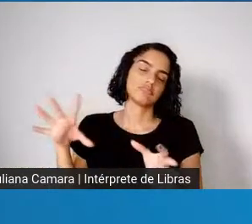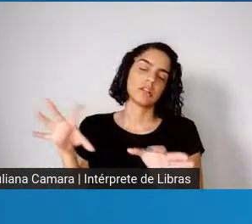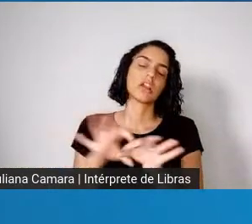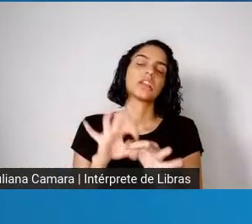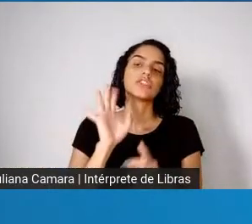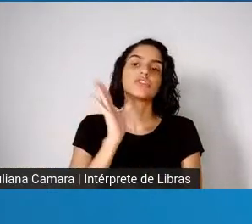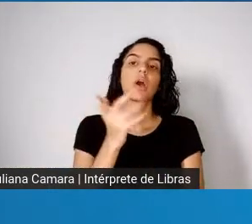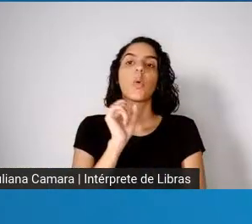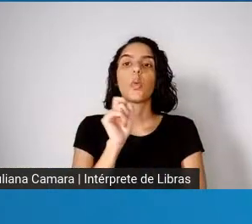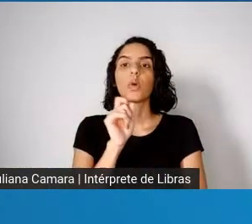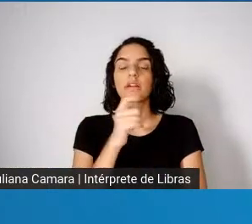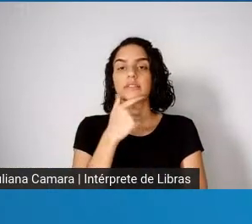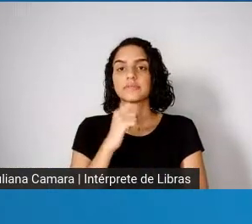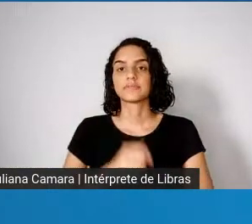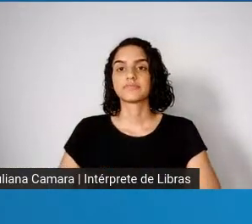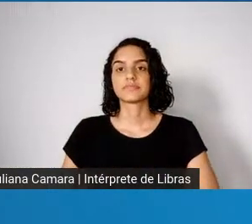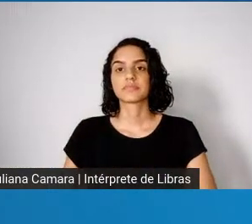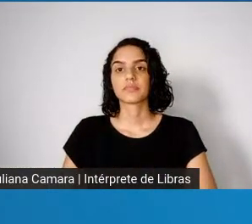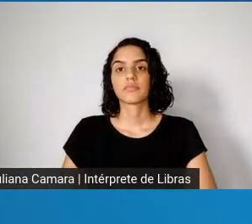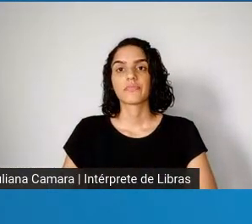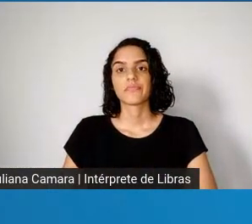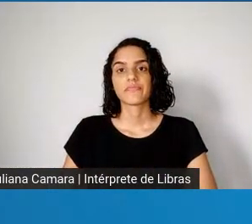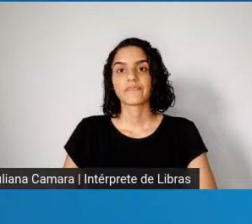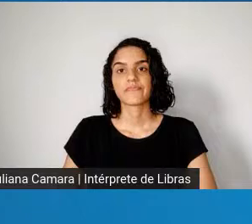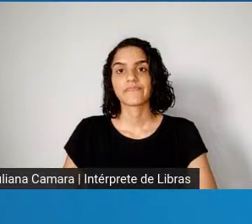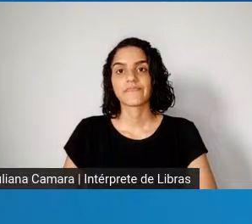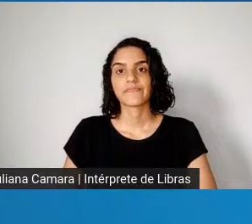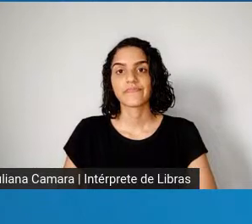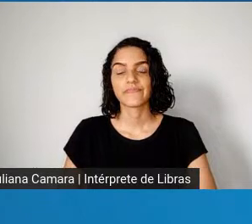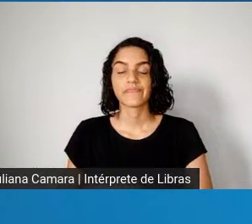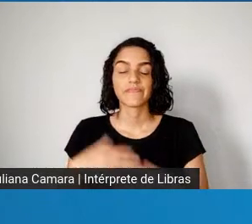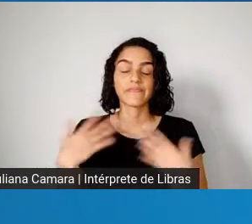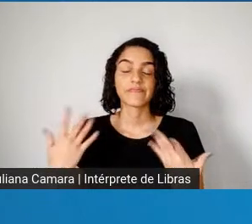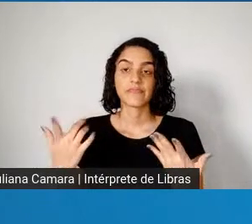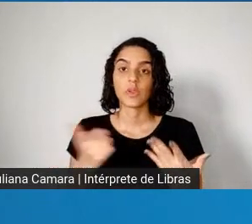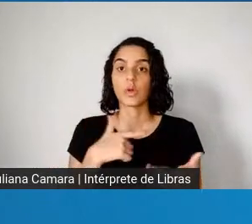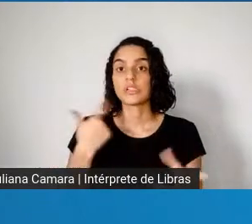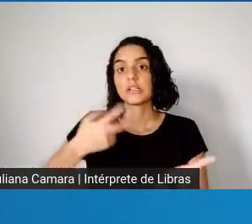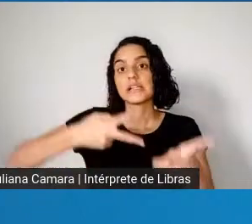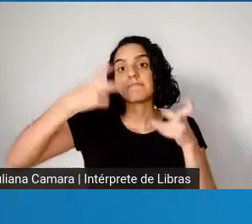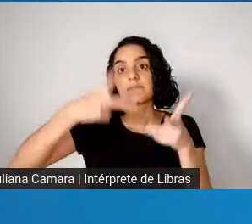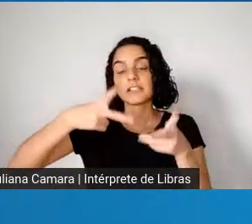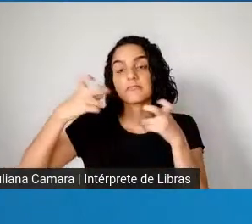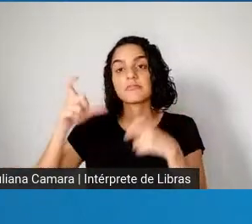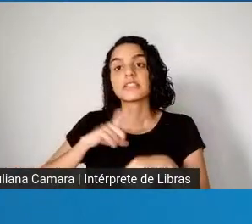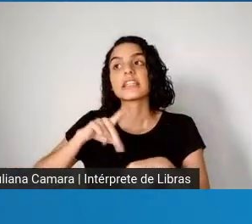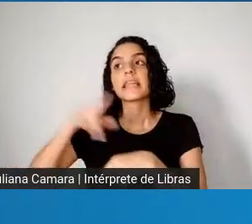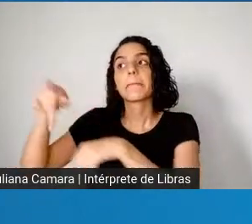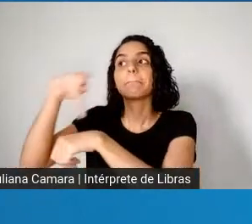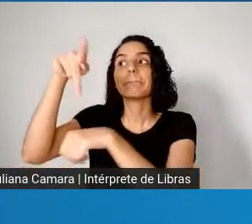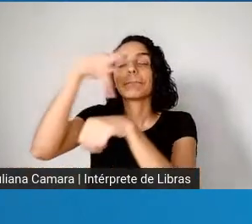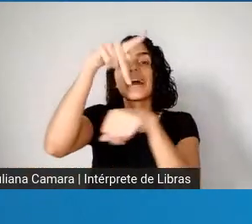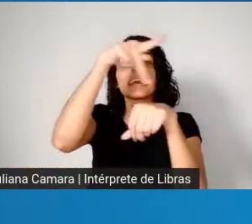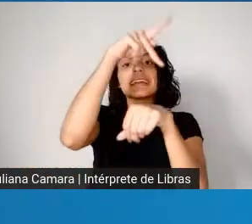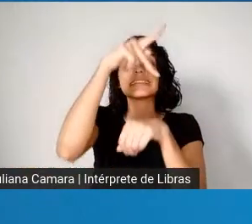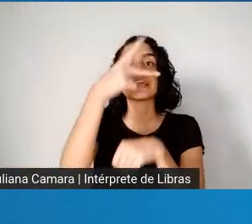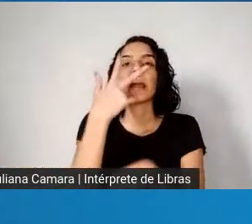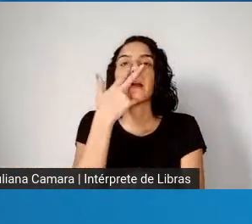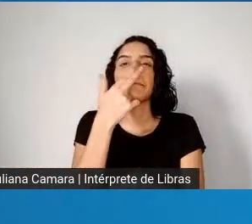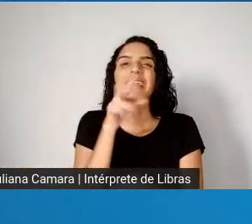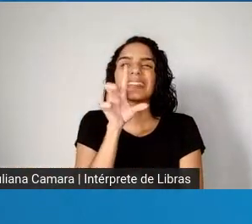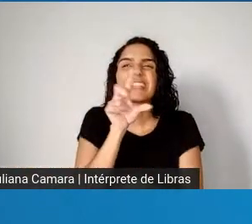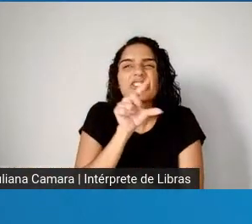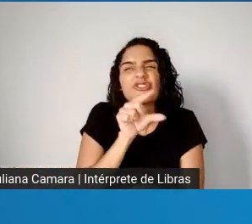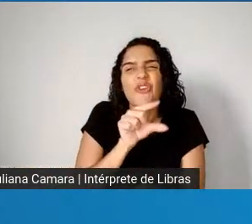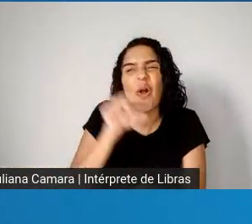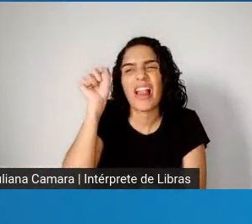que, assim, Maurício, é isso, a gente nota, assim, que alguns países escolheram um porta-voz,